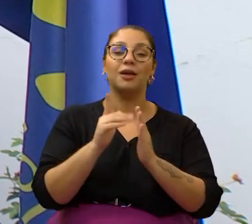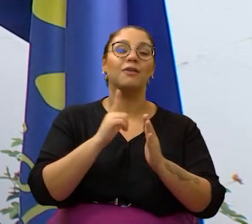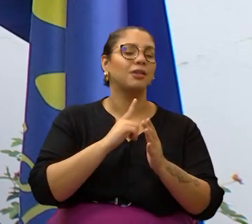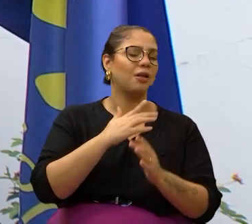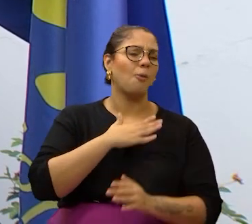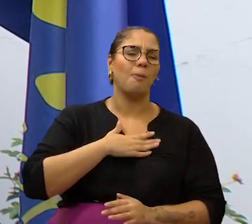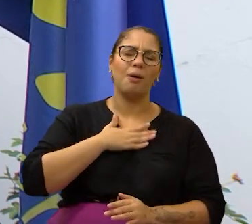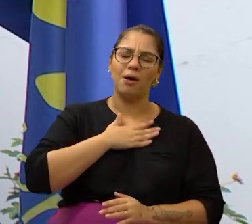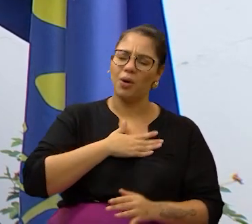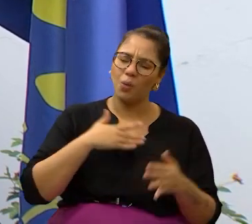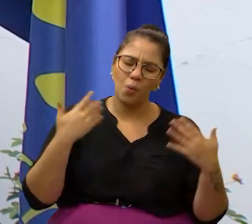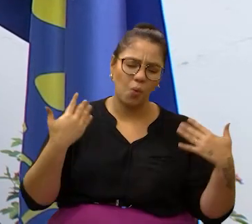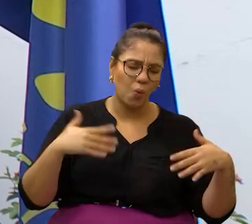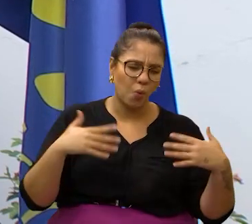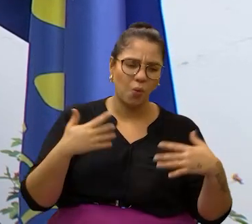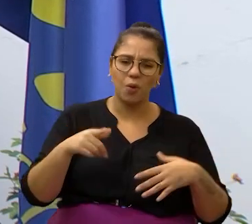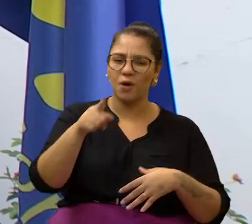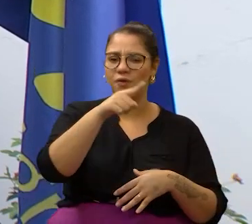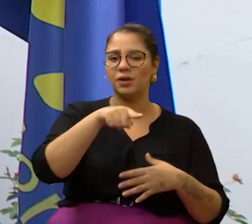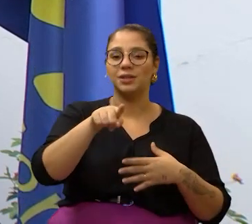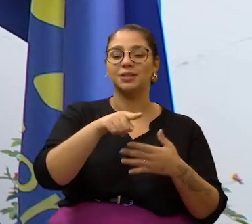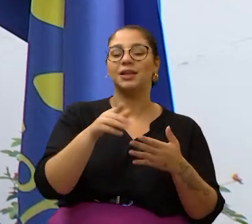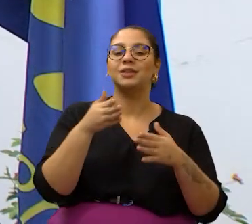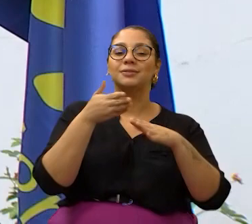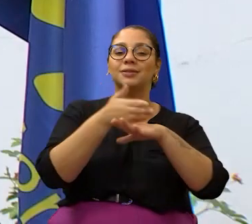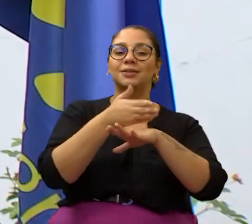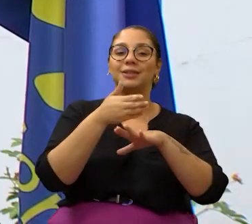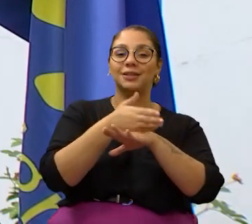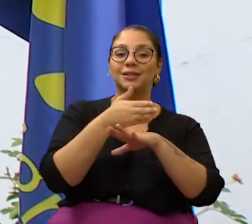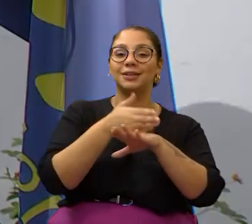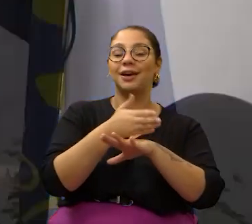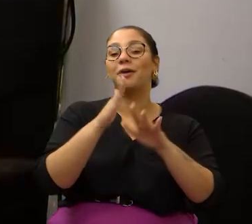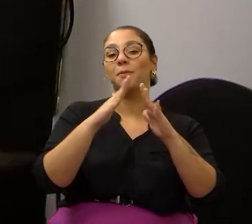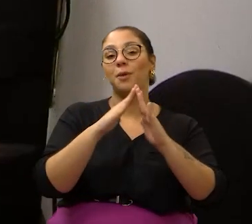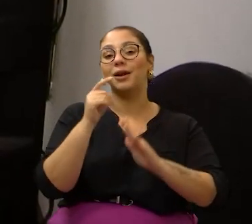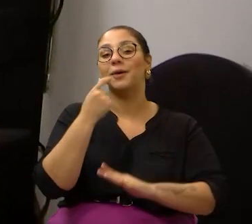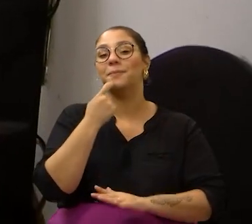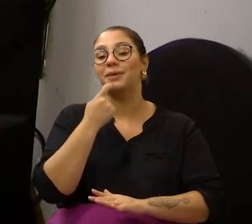enorme contar com a adesão da população de Campinas.